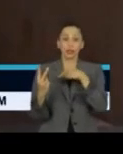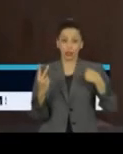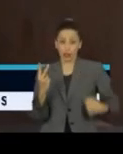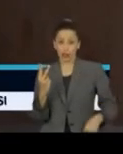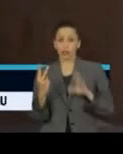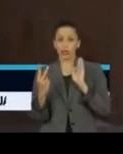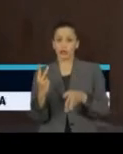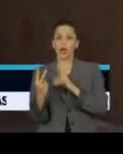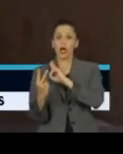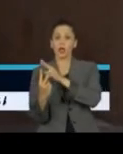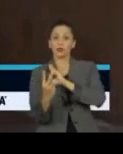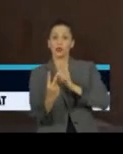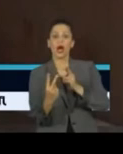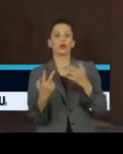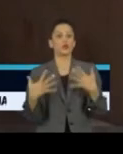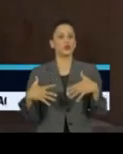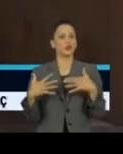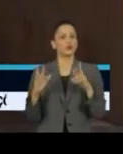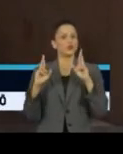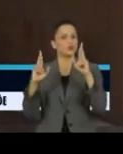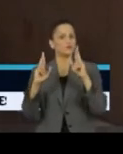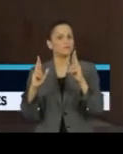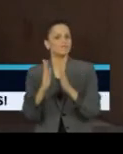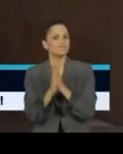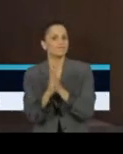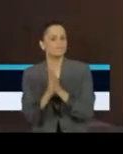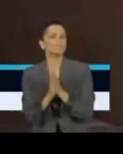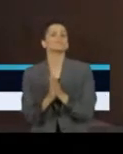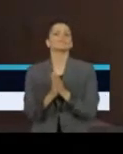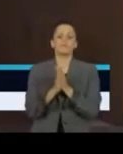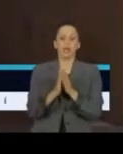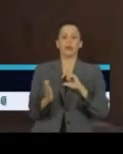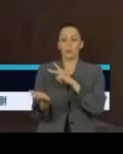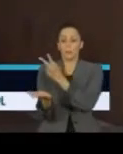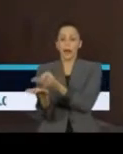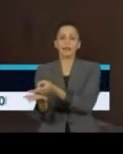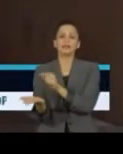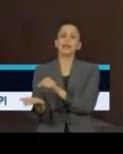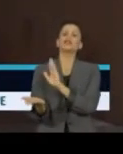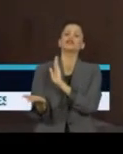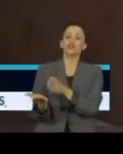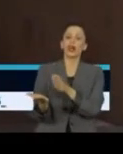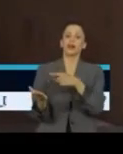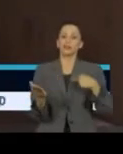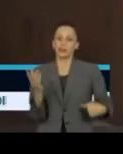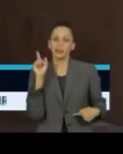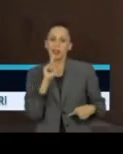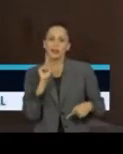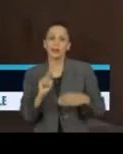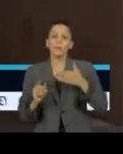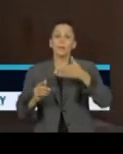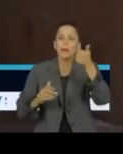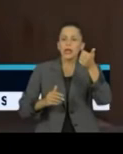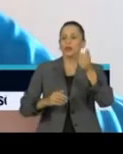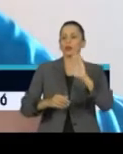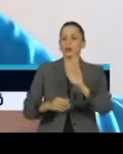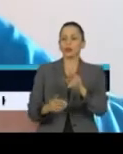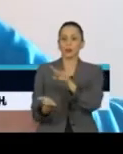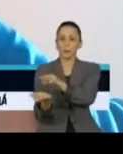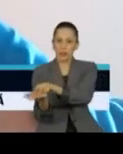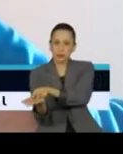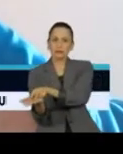os resultados foram promissores, com os pacientes apresentando melhoras a partir do segundo dia de aplicação.